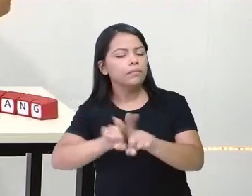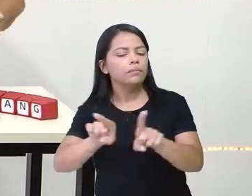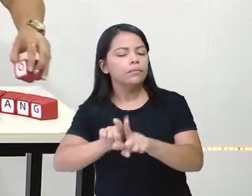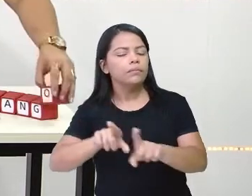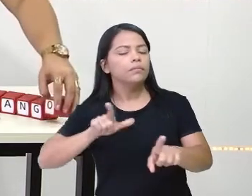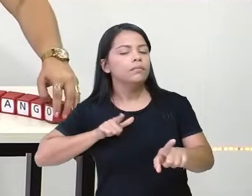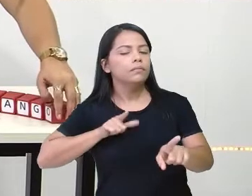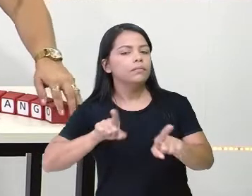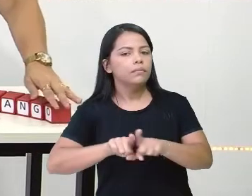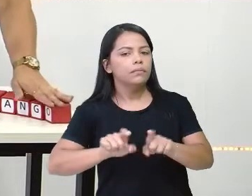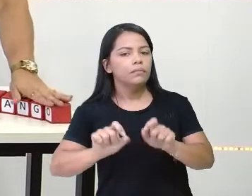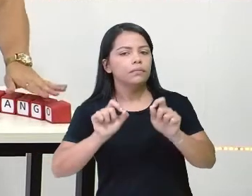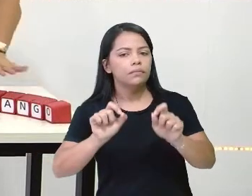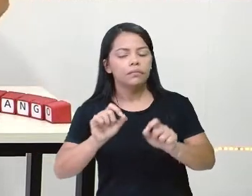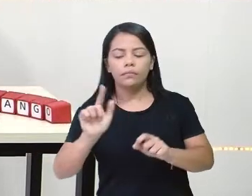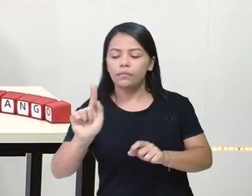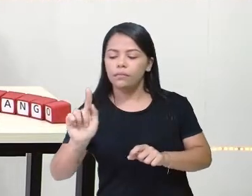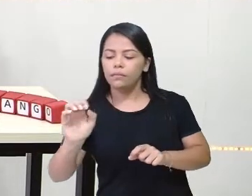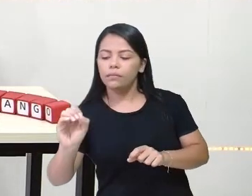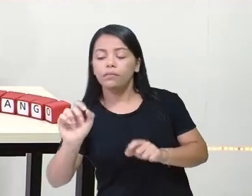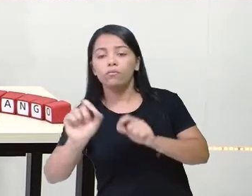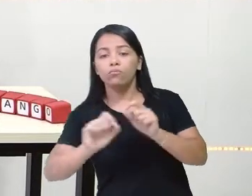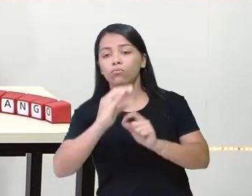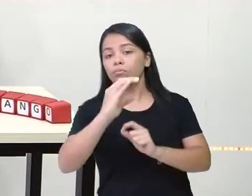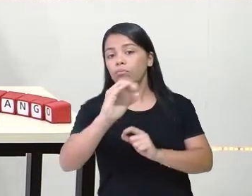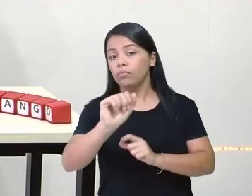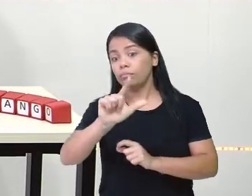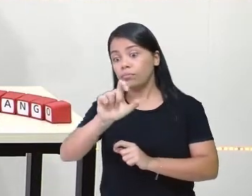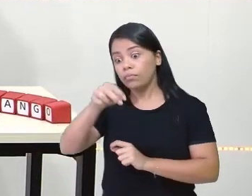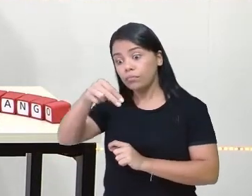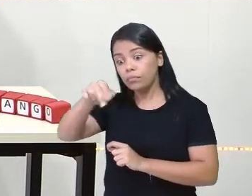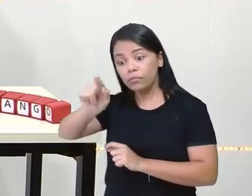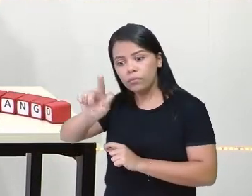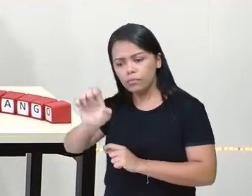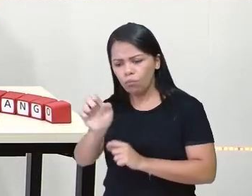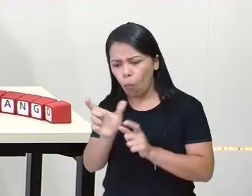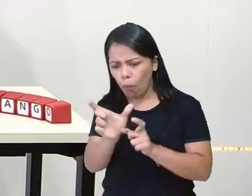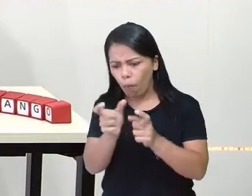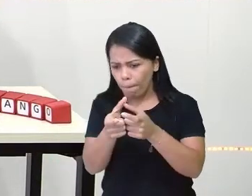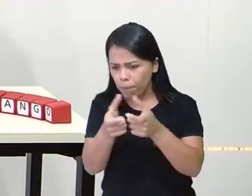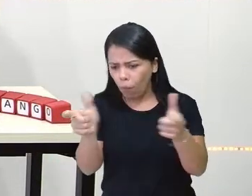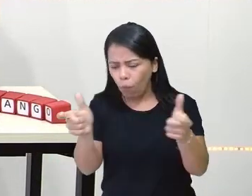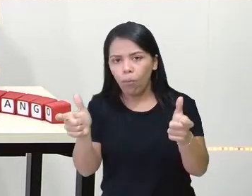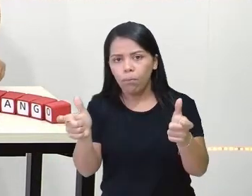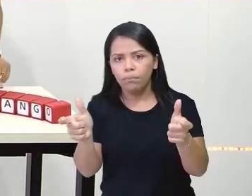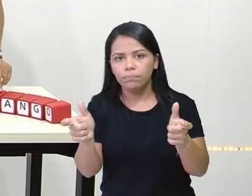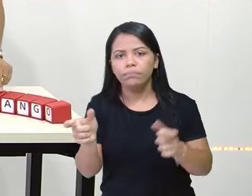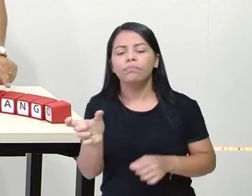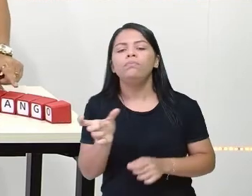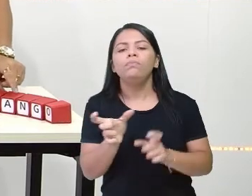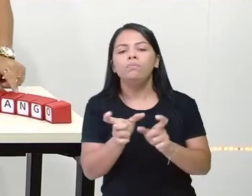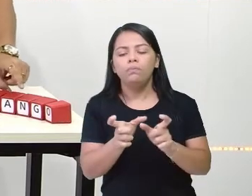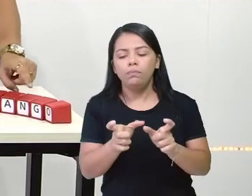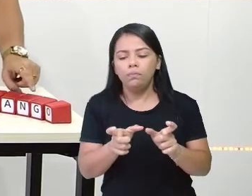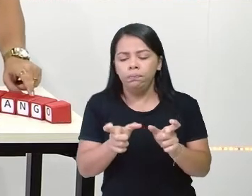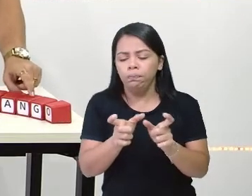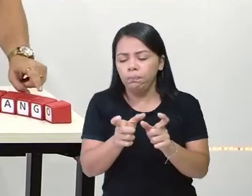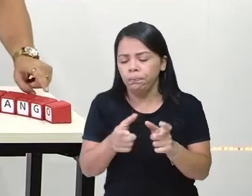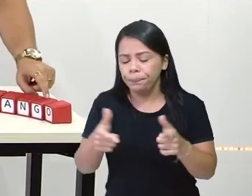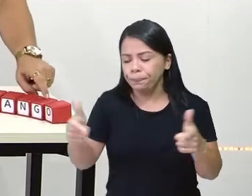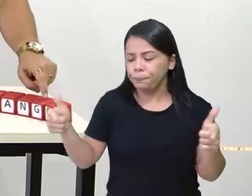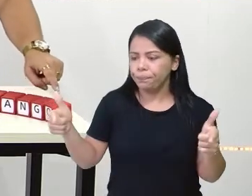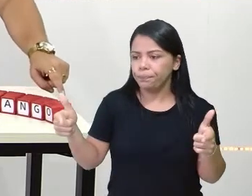E o O. Olha aí. E o nome Calango é um nome grande. Vamos contar quantas letrinhas tem? Uma, duas, três, quatro,